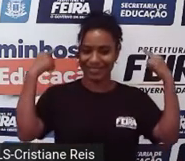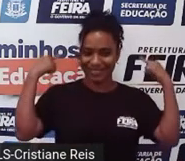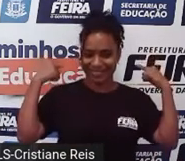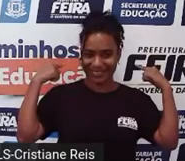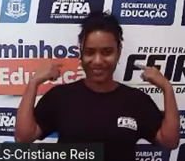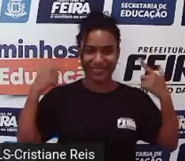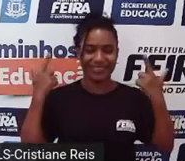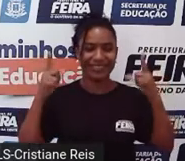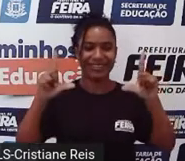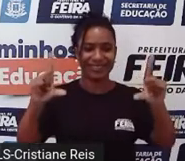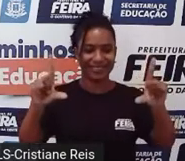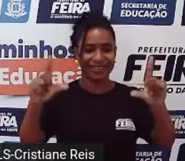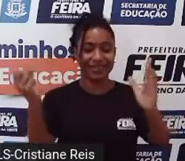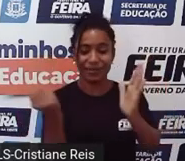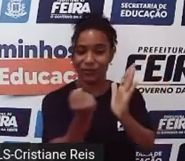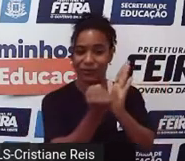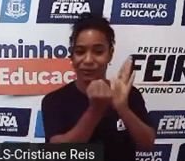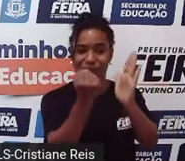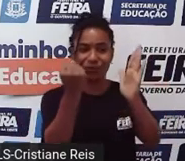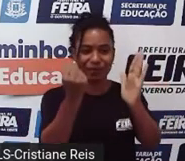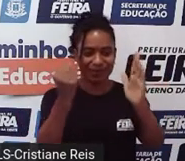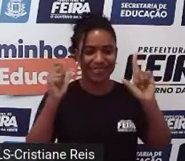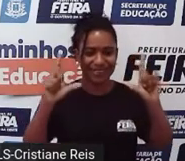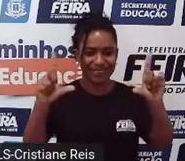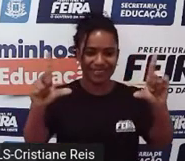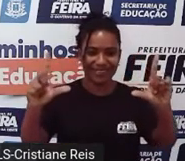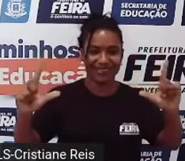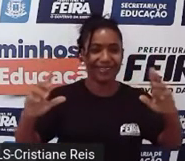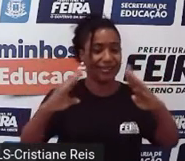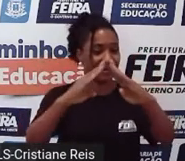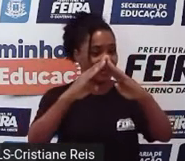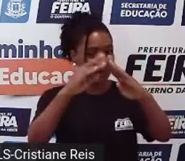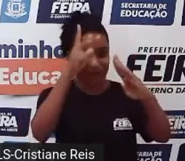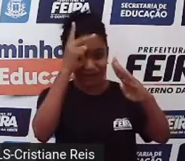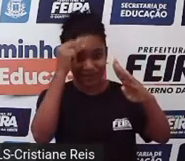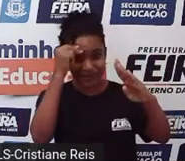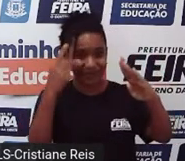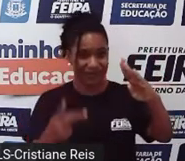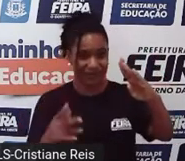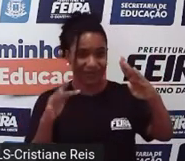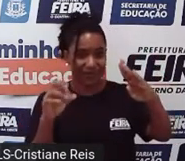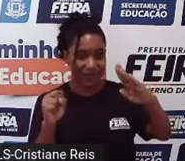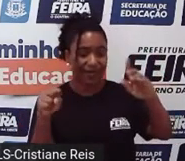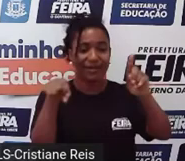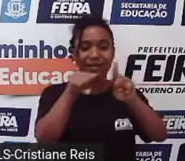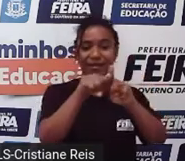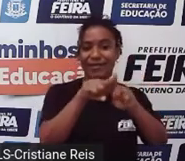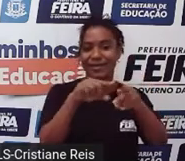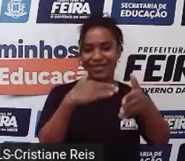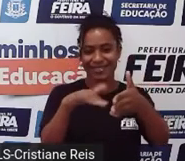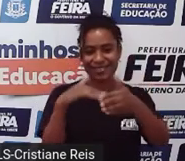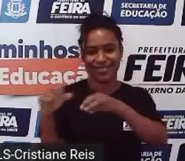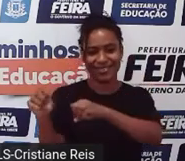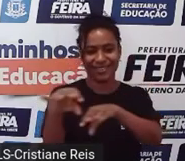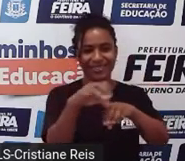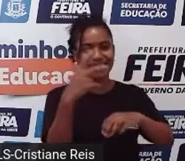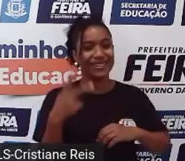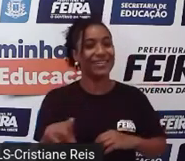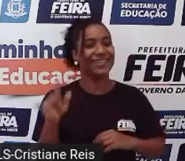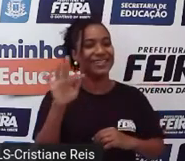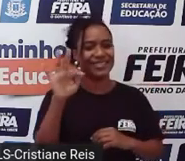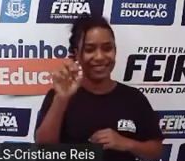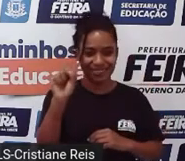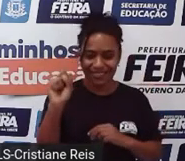podem visualizar um painel com logomarcas da Prefeitura Municipal e da Secretaria de Educação de Feira de Santana.